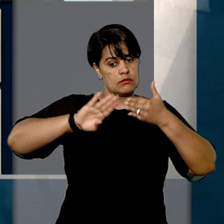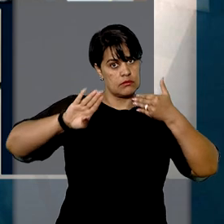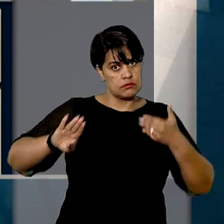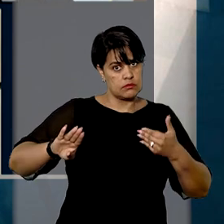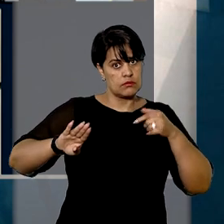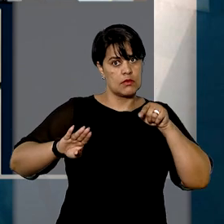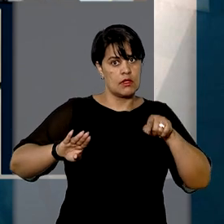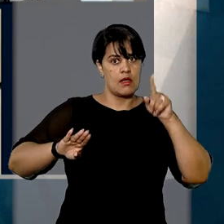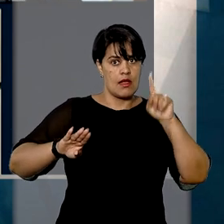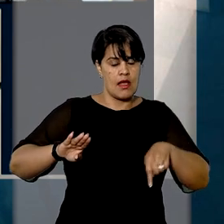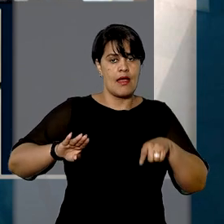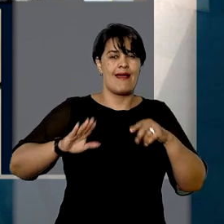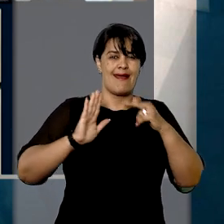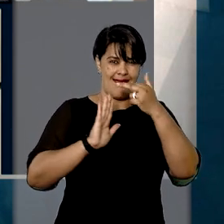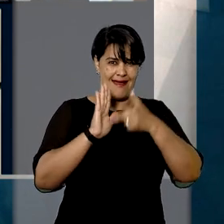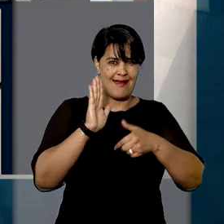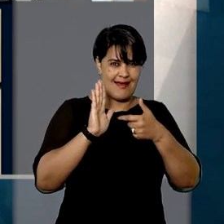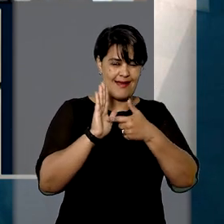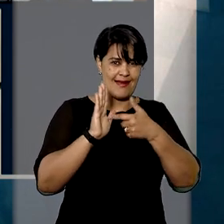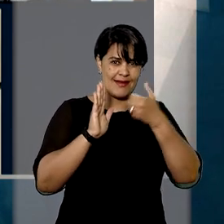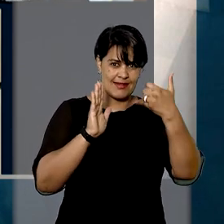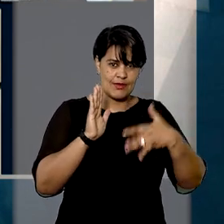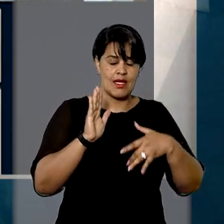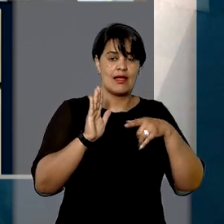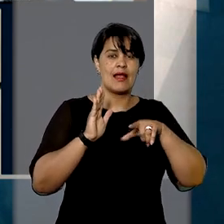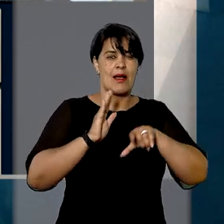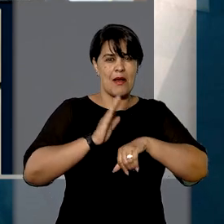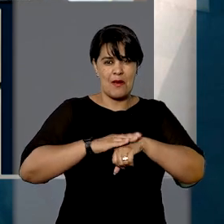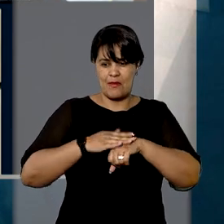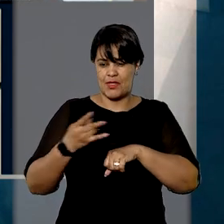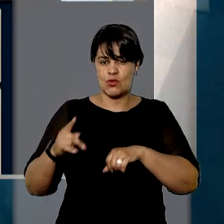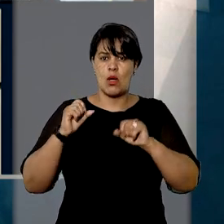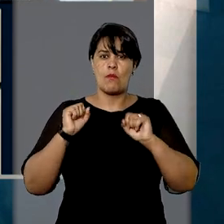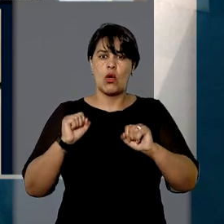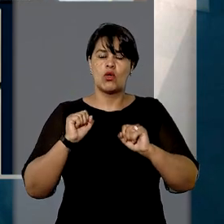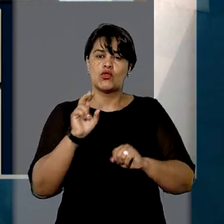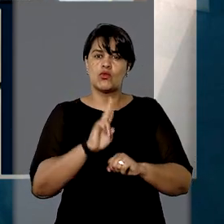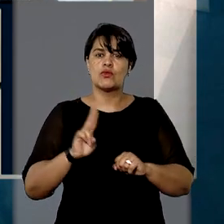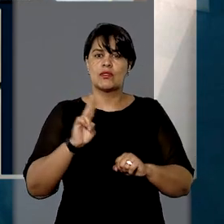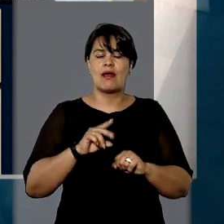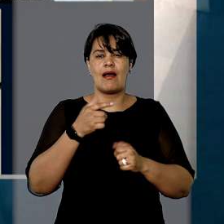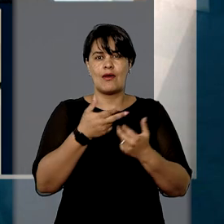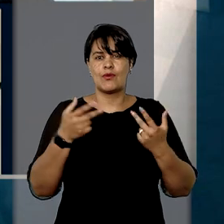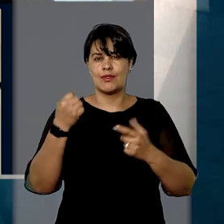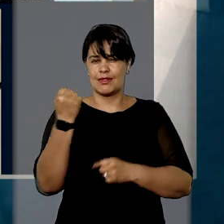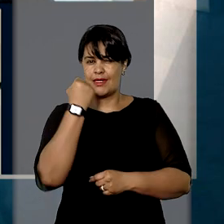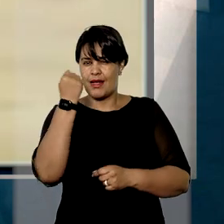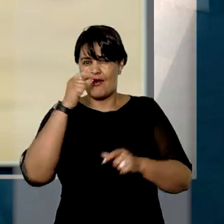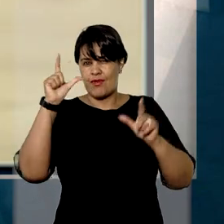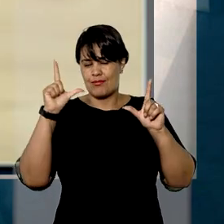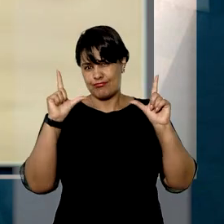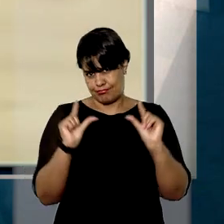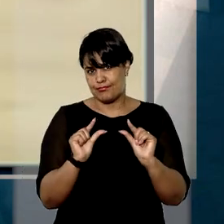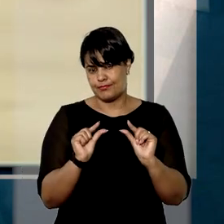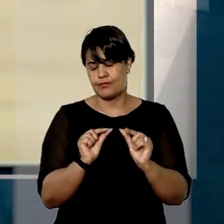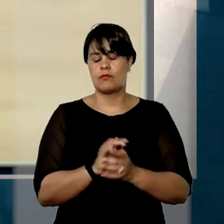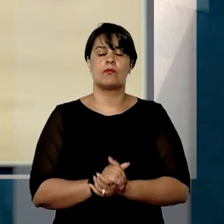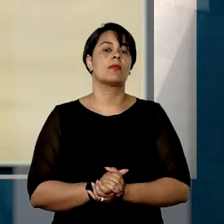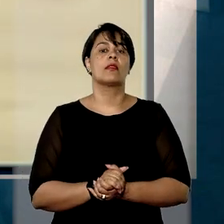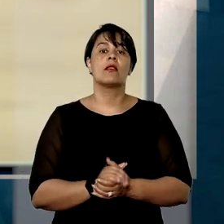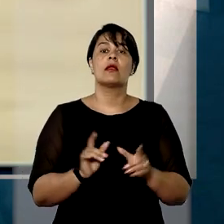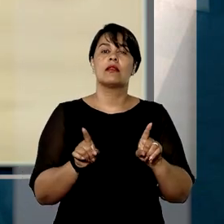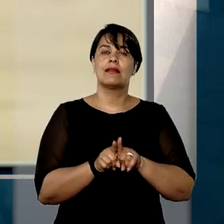inclusive, a incidência da regra que determina que o exequente utilize o meio menos gravoso. Quanto à